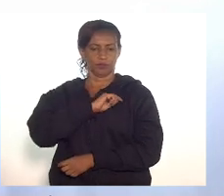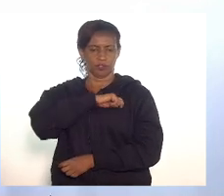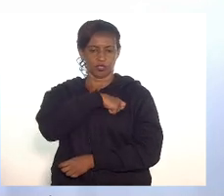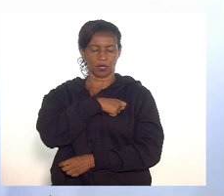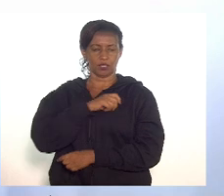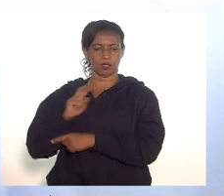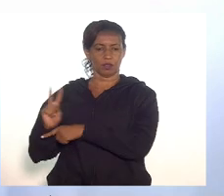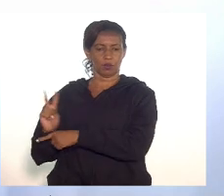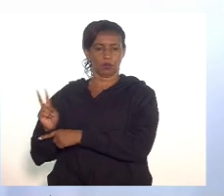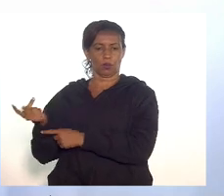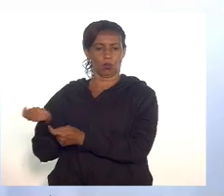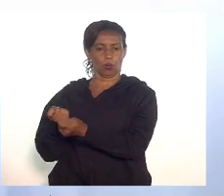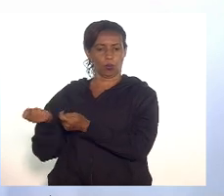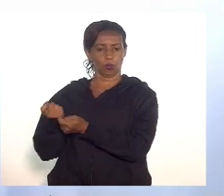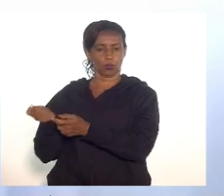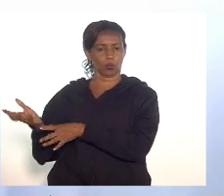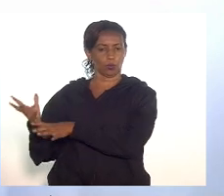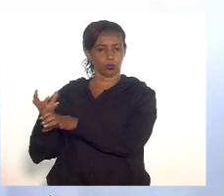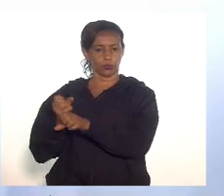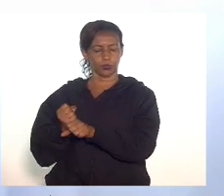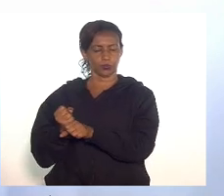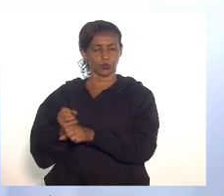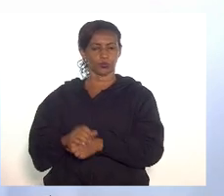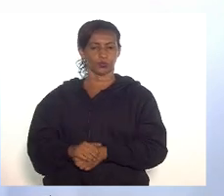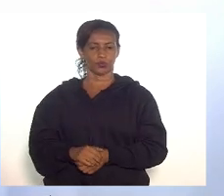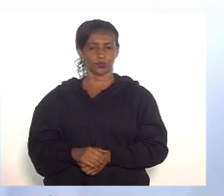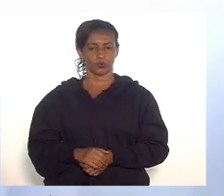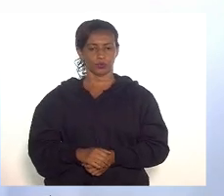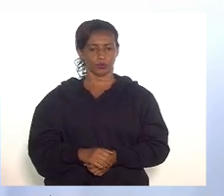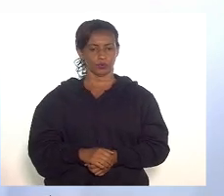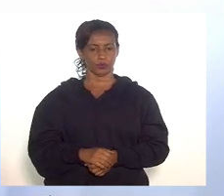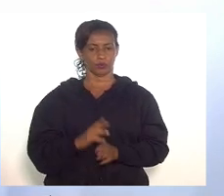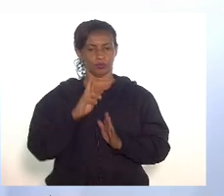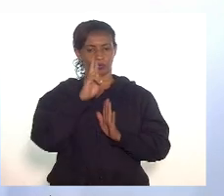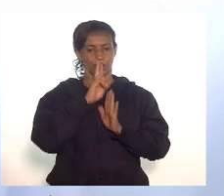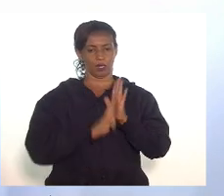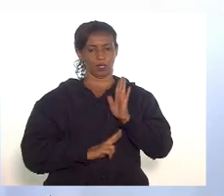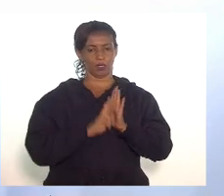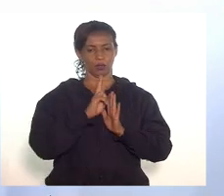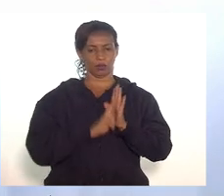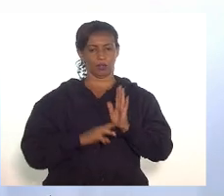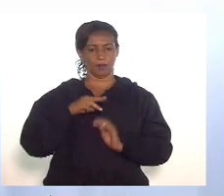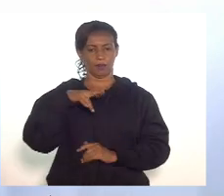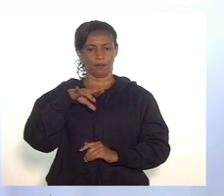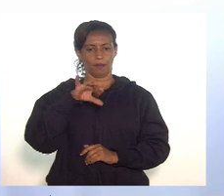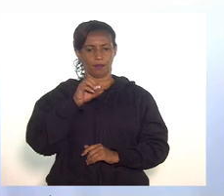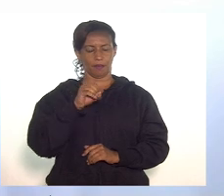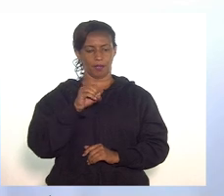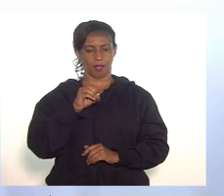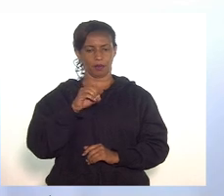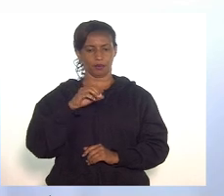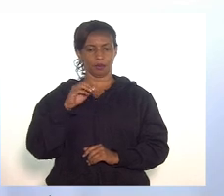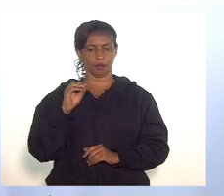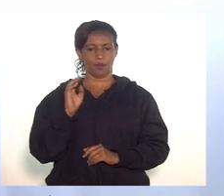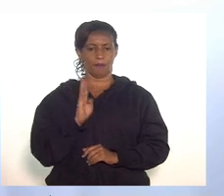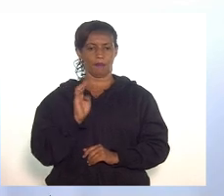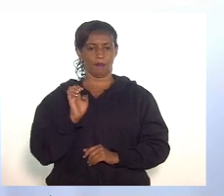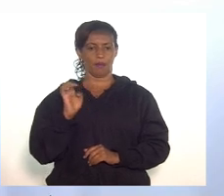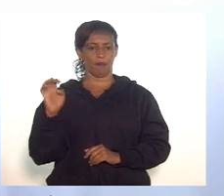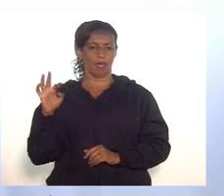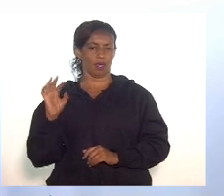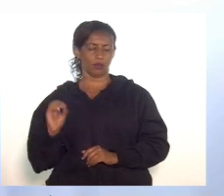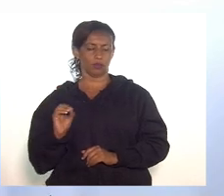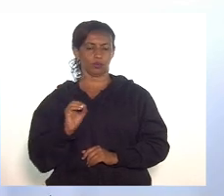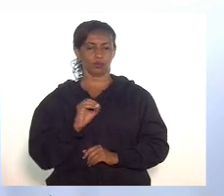financeira e controle favorável. Relatores e deputados, Marcio Pacheco, Bebeto, Valdeque